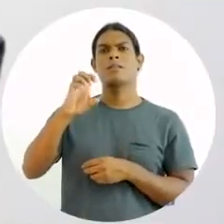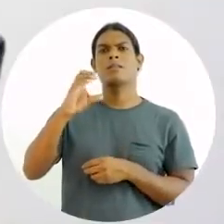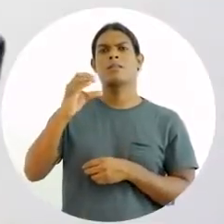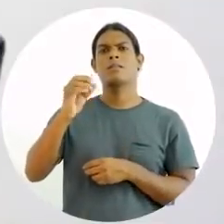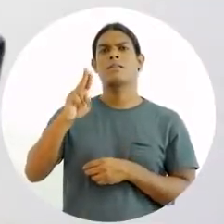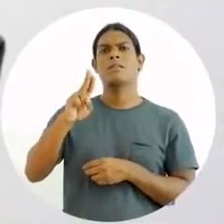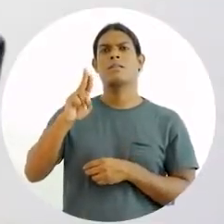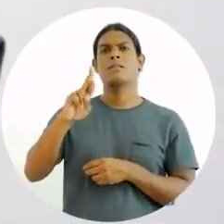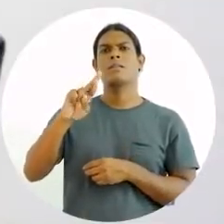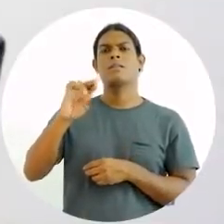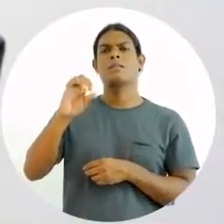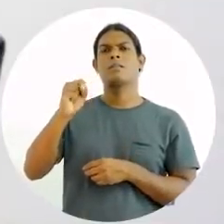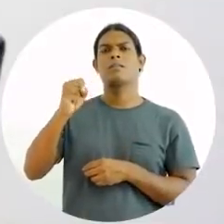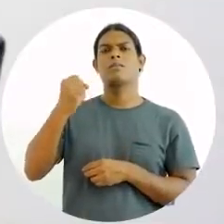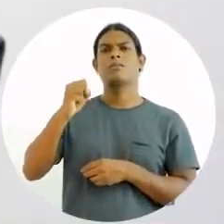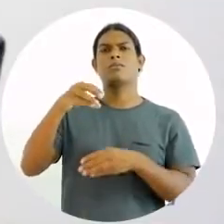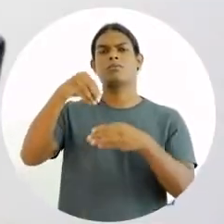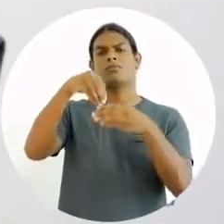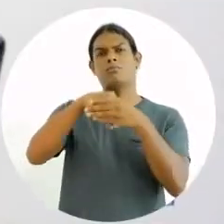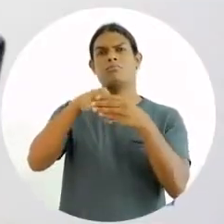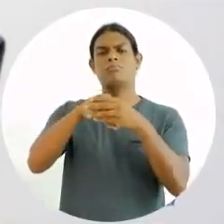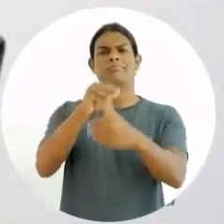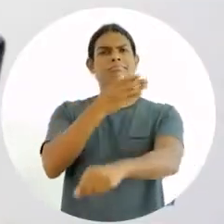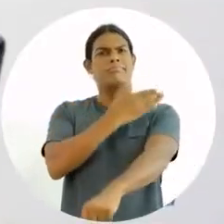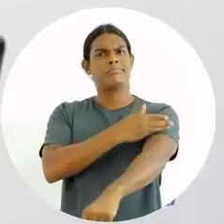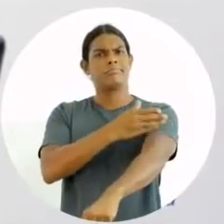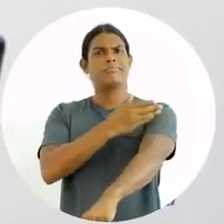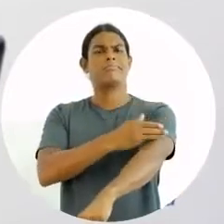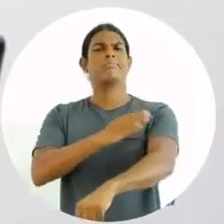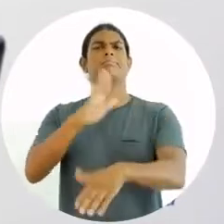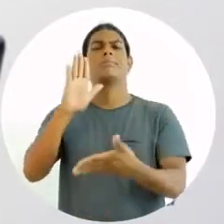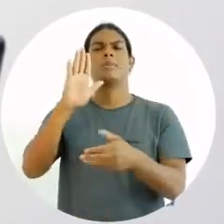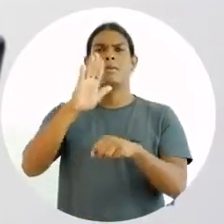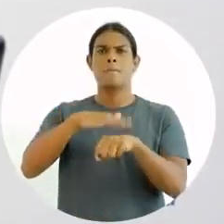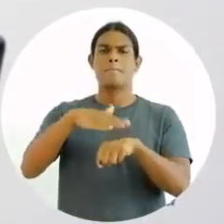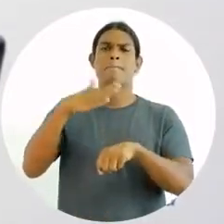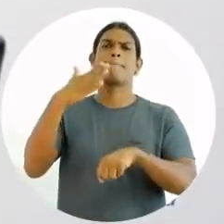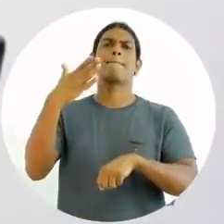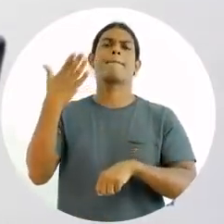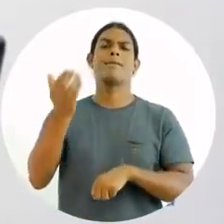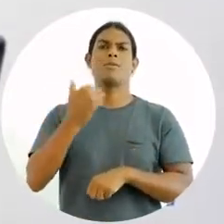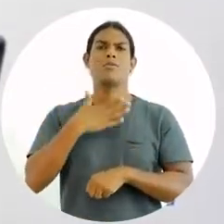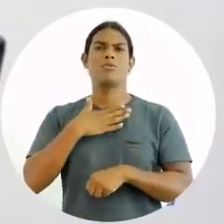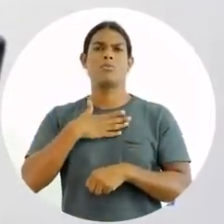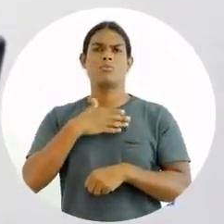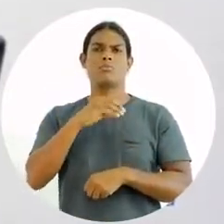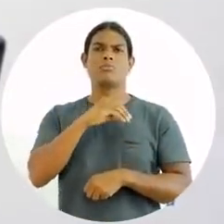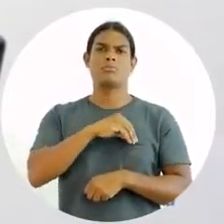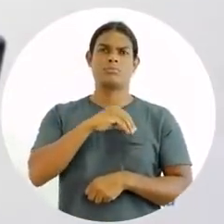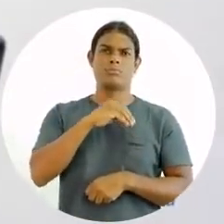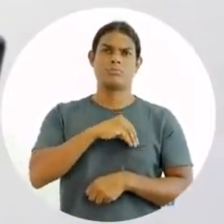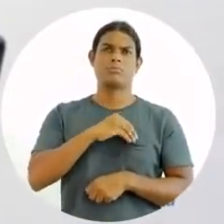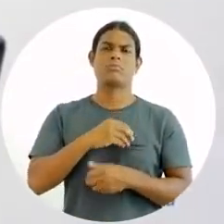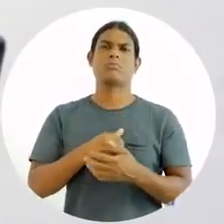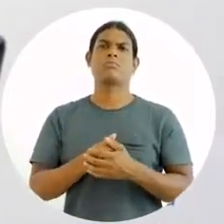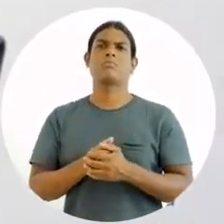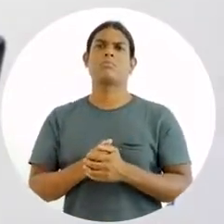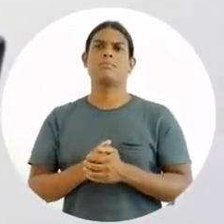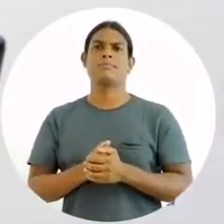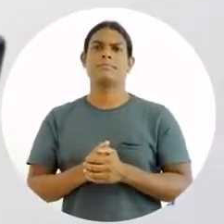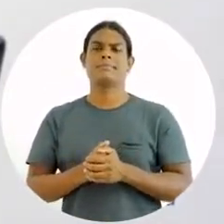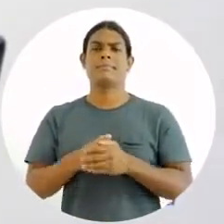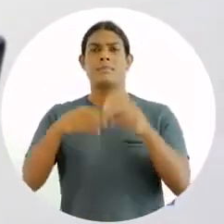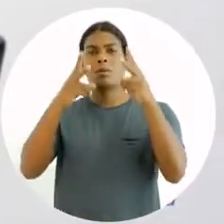fazer um treinamento dentro da minha empresa para melhorar o meu capital humano. Eu posso fazer uma avaliação do desempenho? Identificar